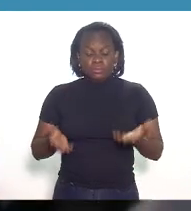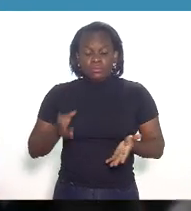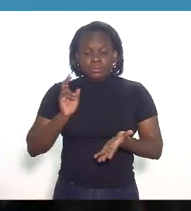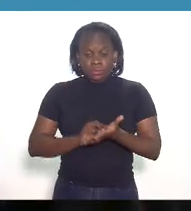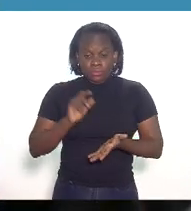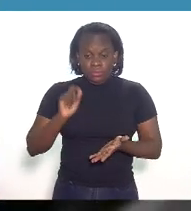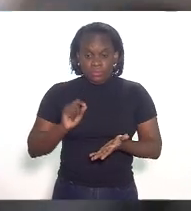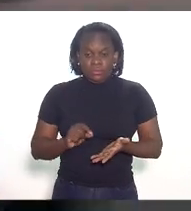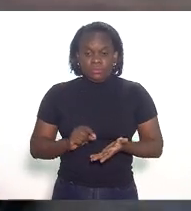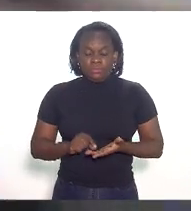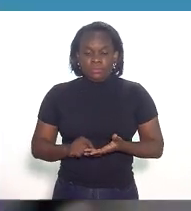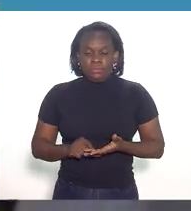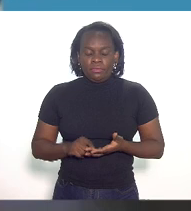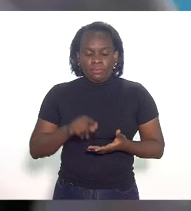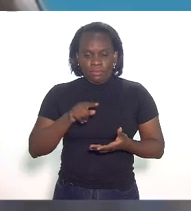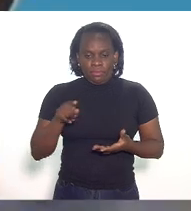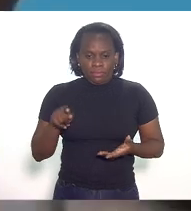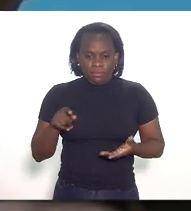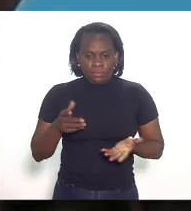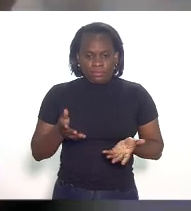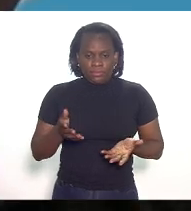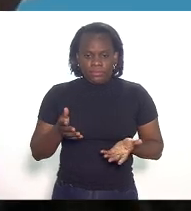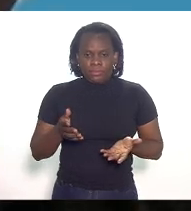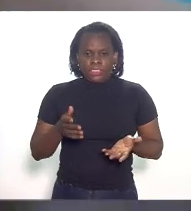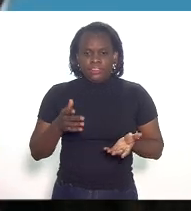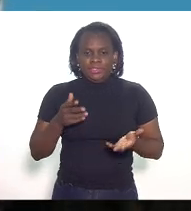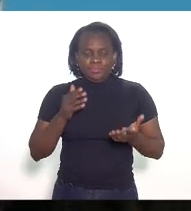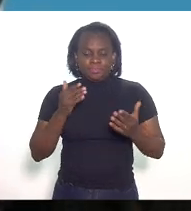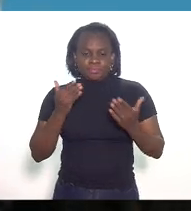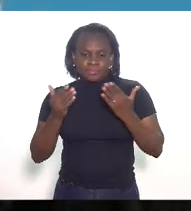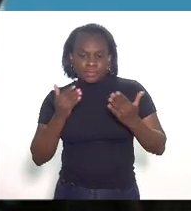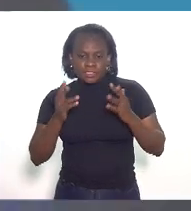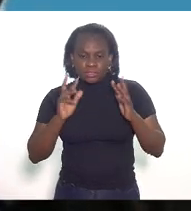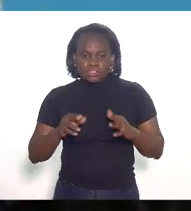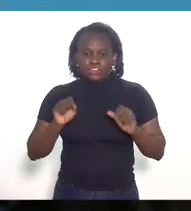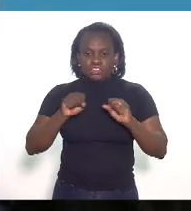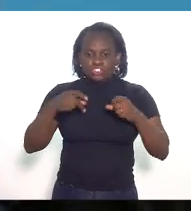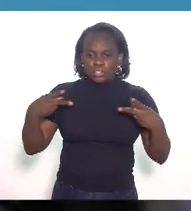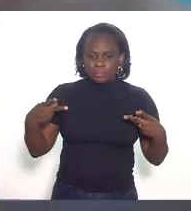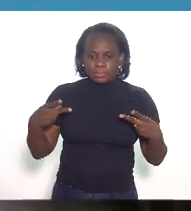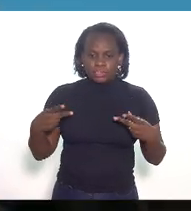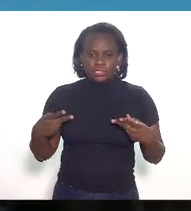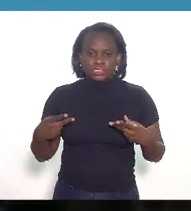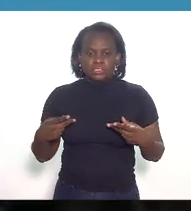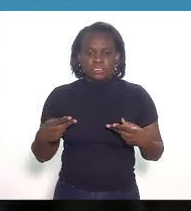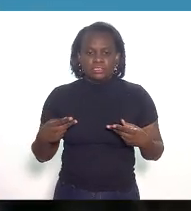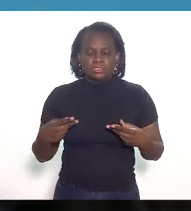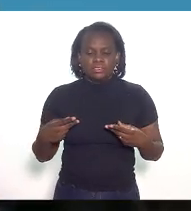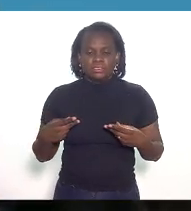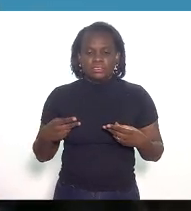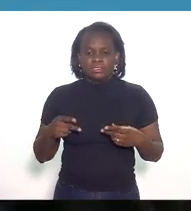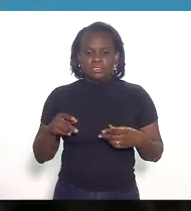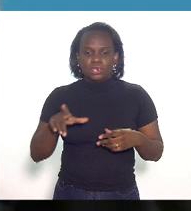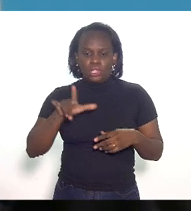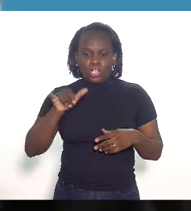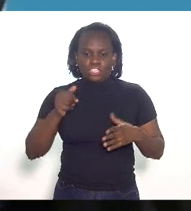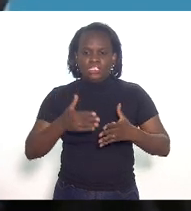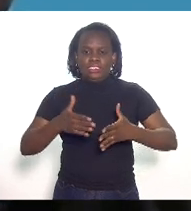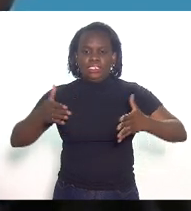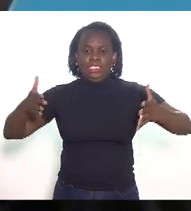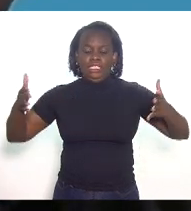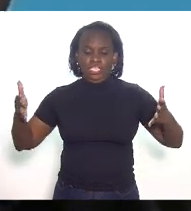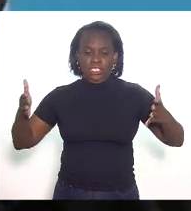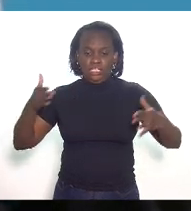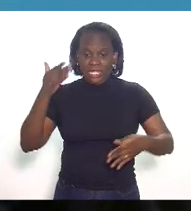verdade quando você é similar ao caso do shopping center que uma loja âncora acaba